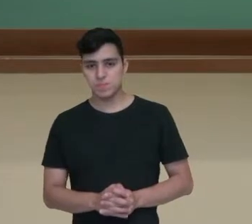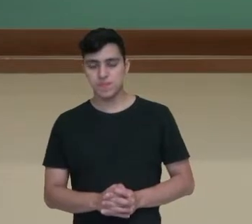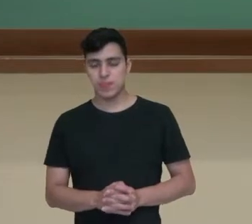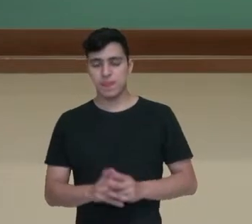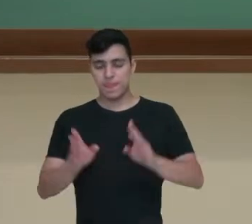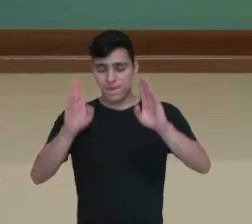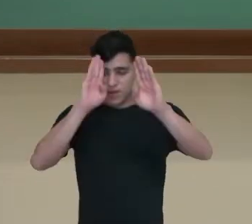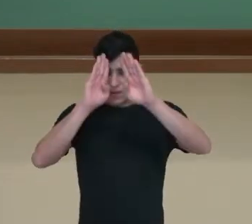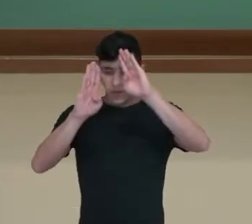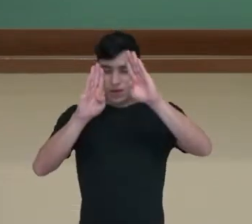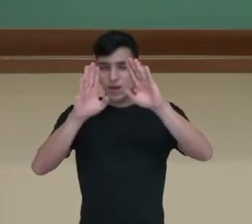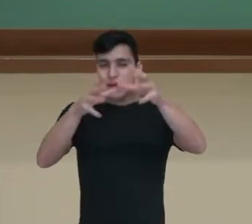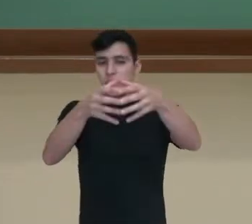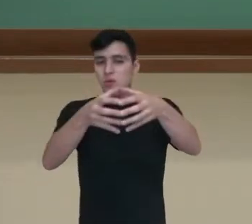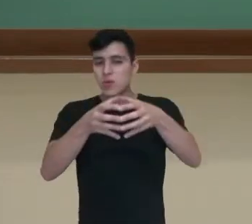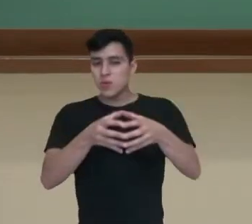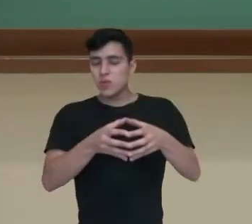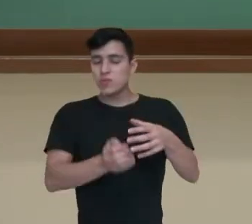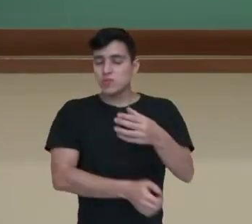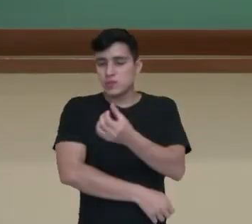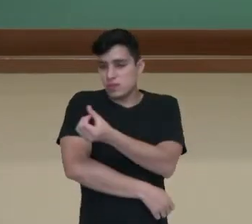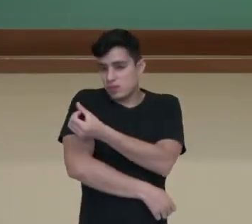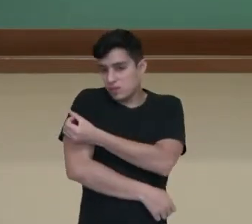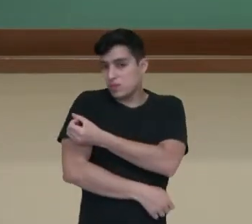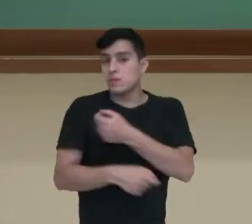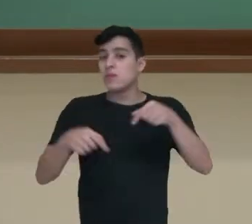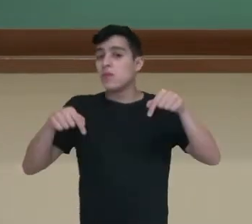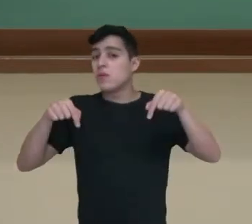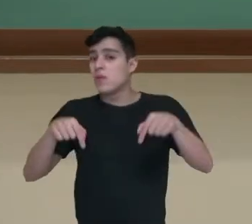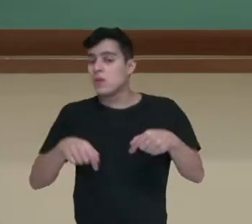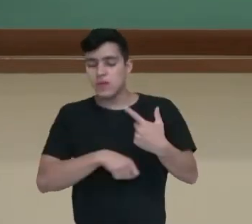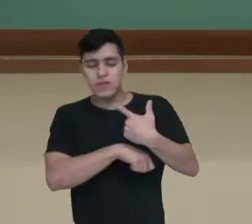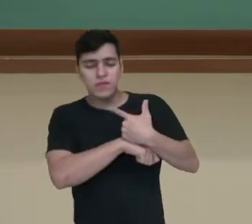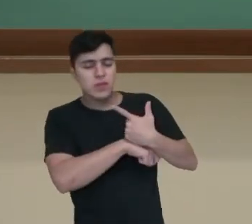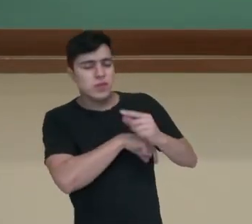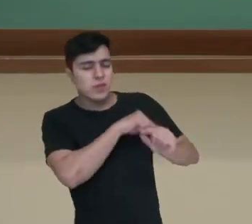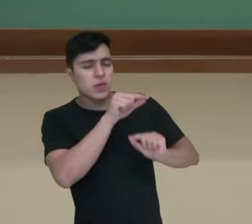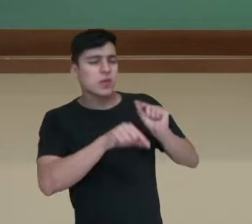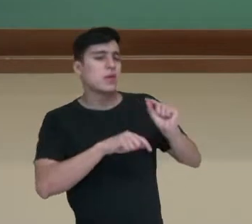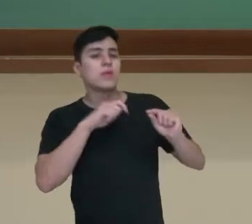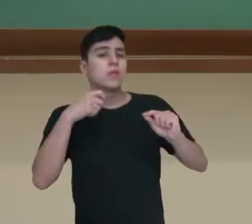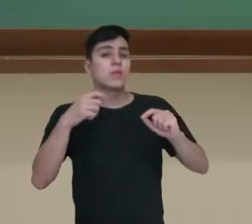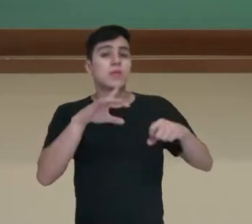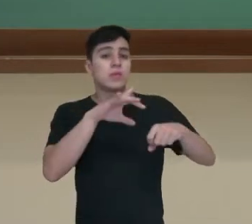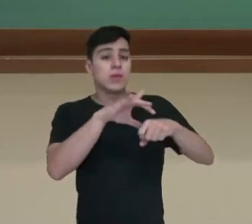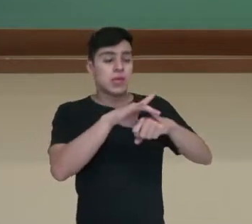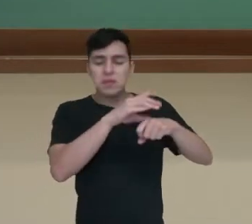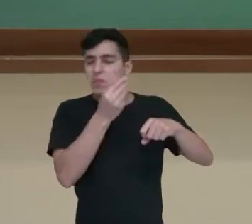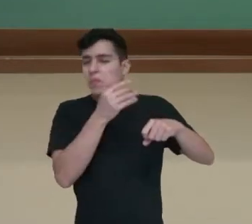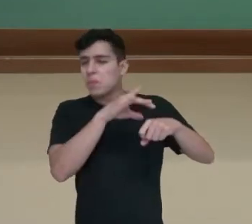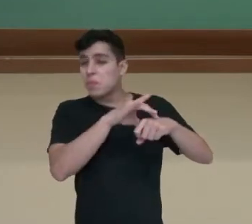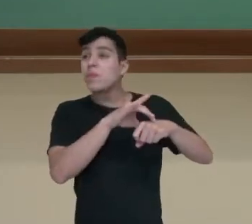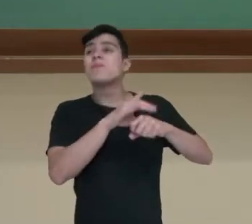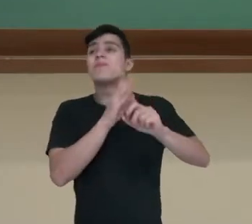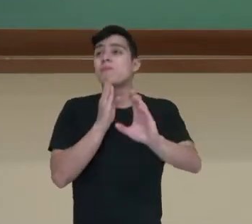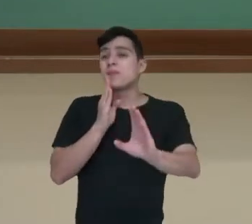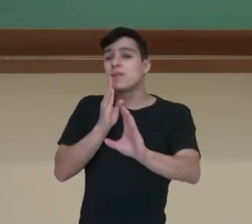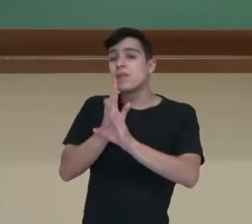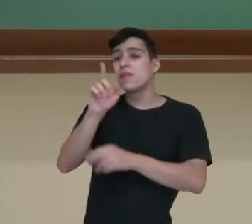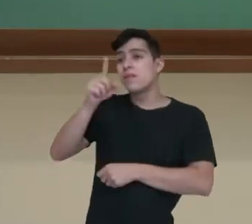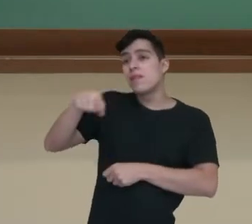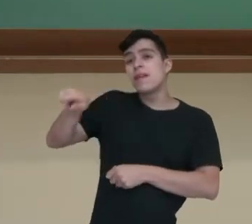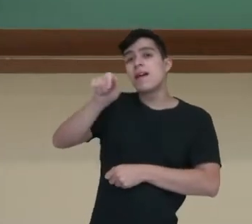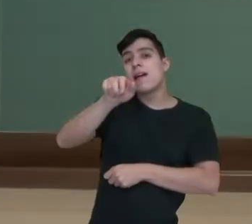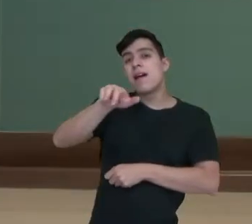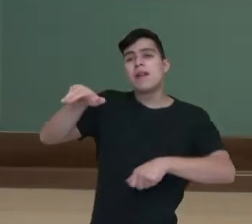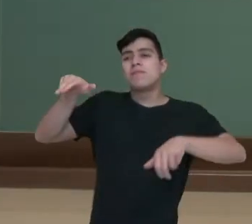Olá estudantes do sexto ano, nesse vídeo nós vamos falar sobre doenças causadas pelo ar contaminado. Então acompanhem comigo.